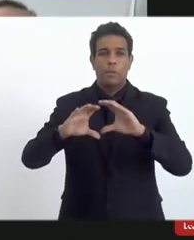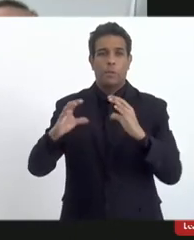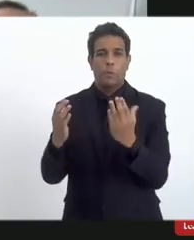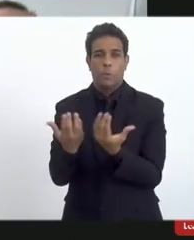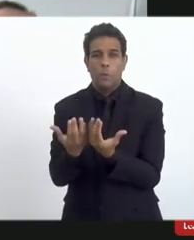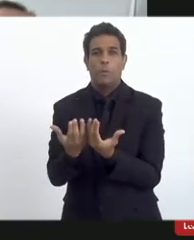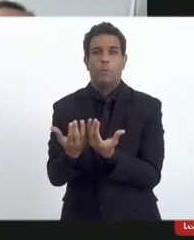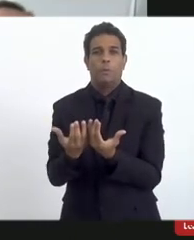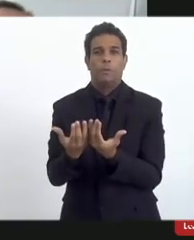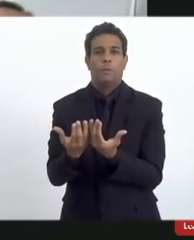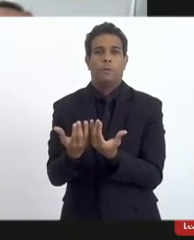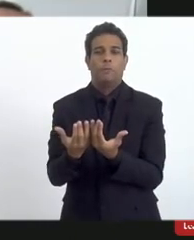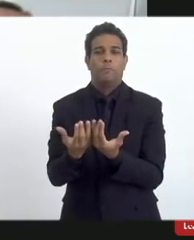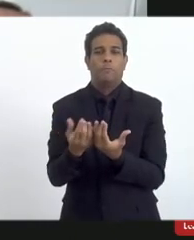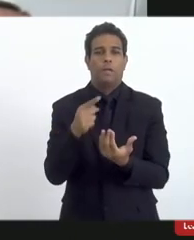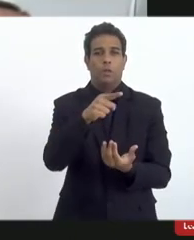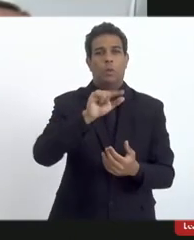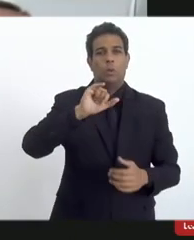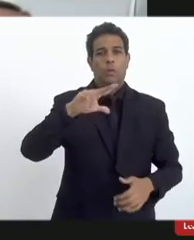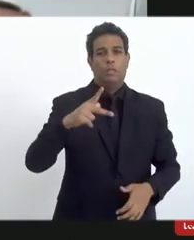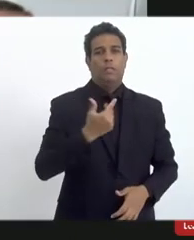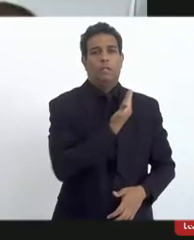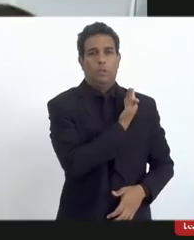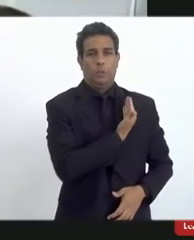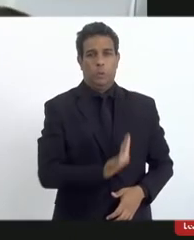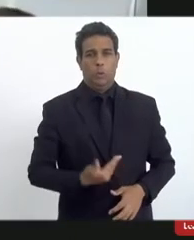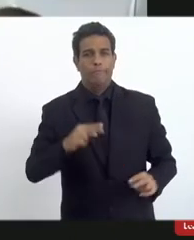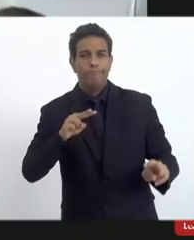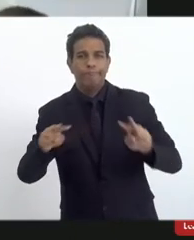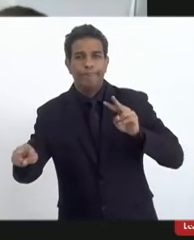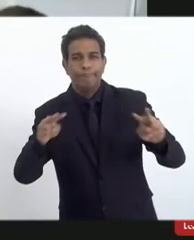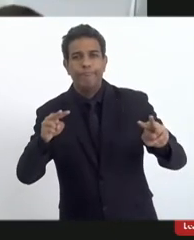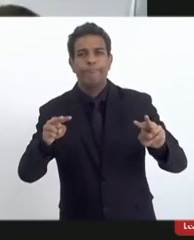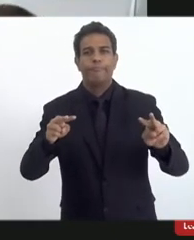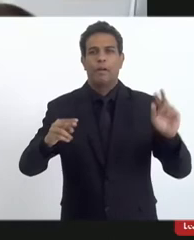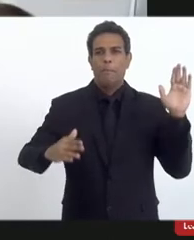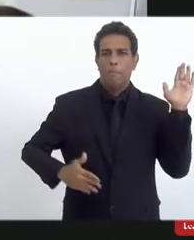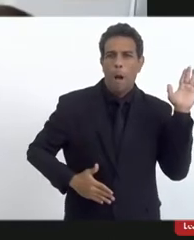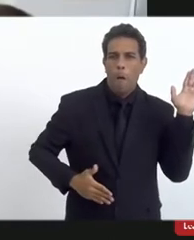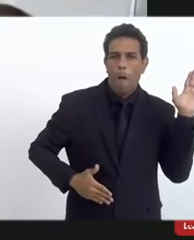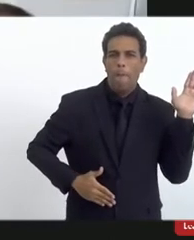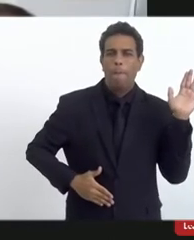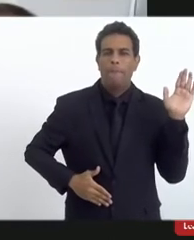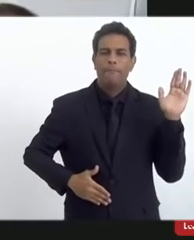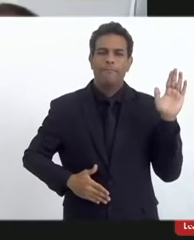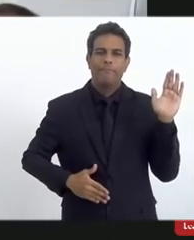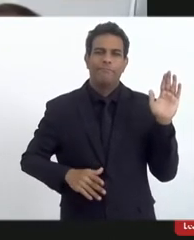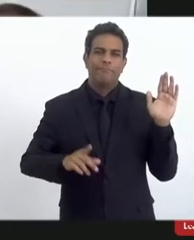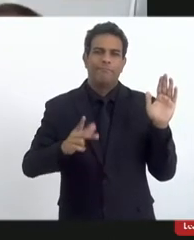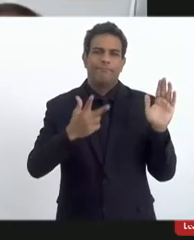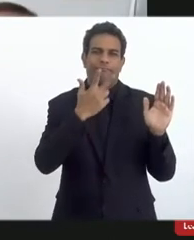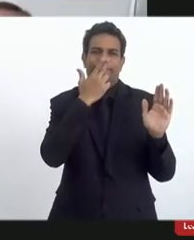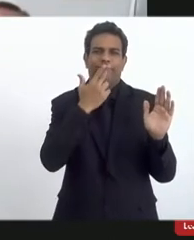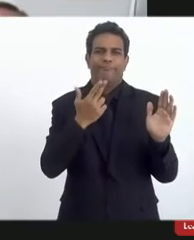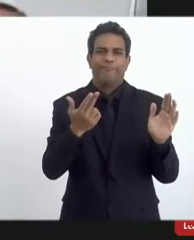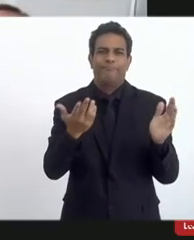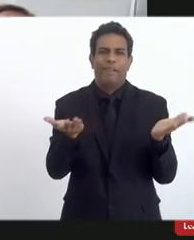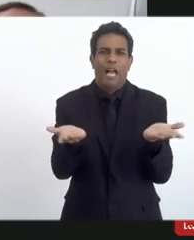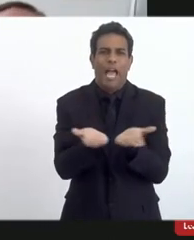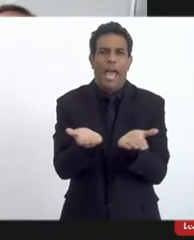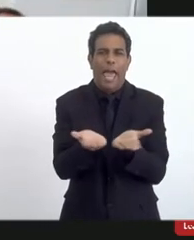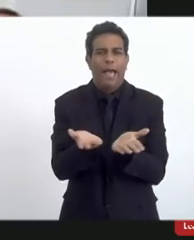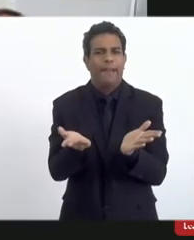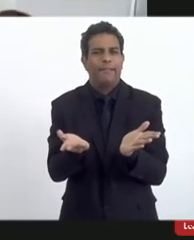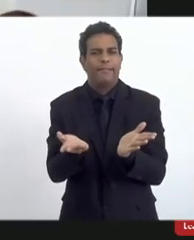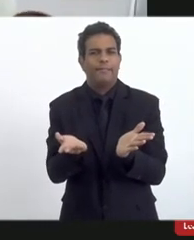de Israel, como na ilha do governador, em que traficantes que se dizem evidentemente cristãos,